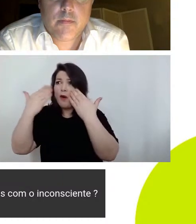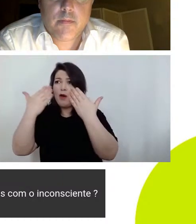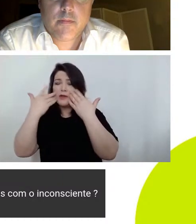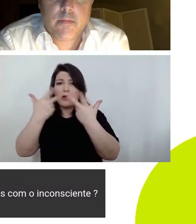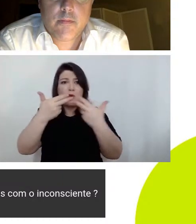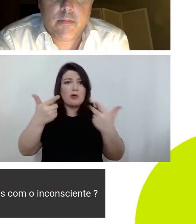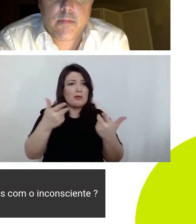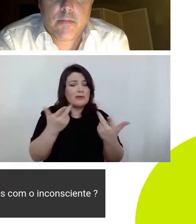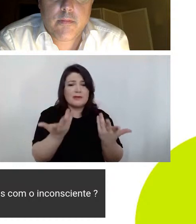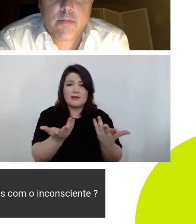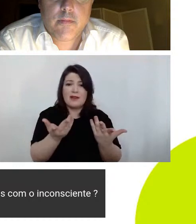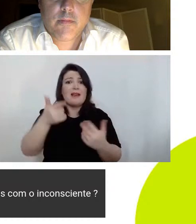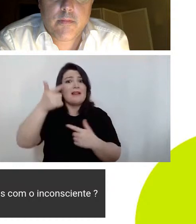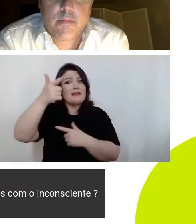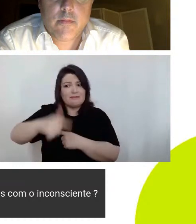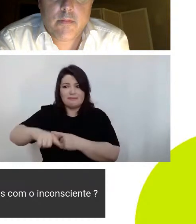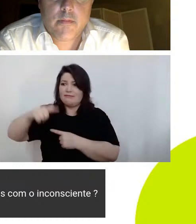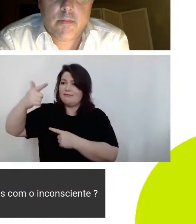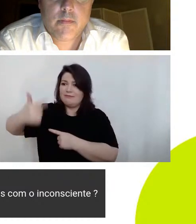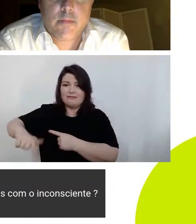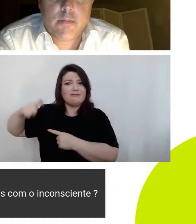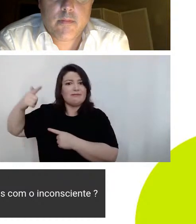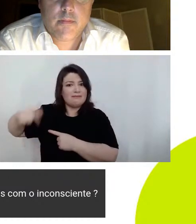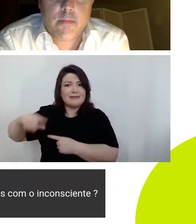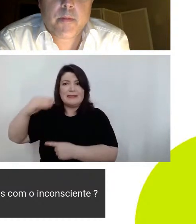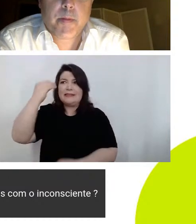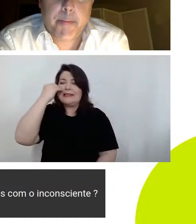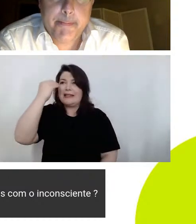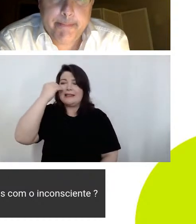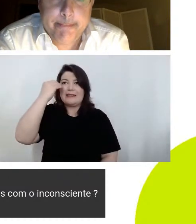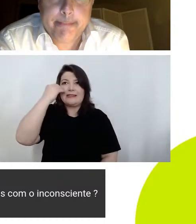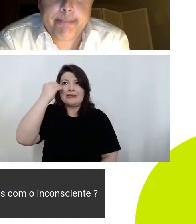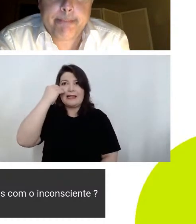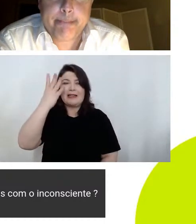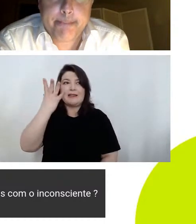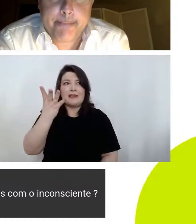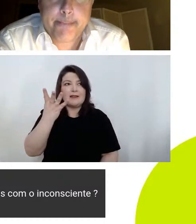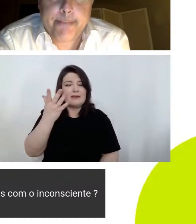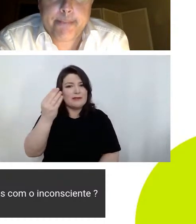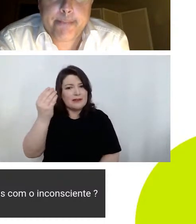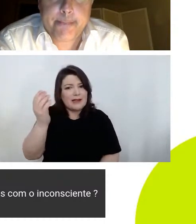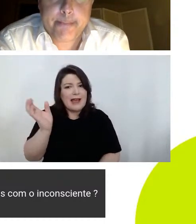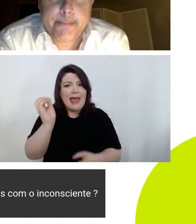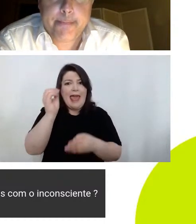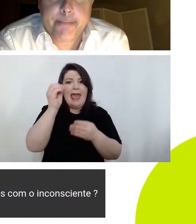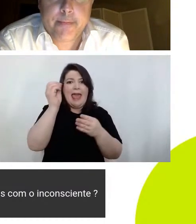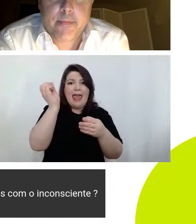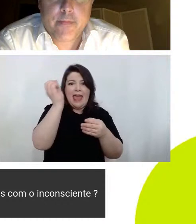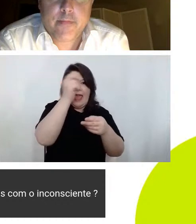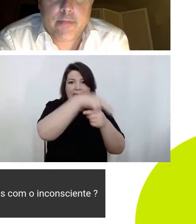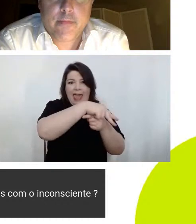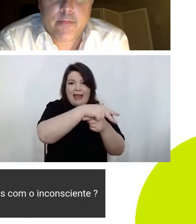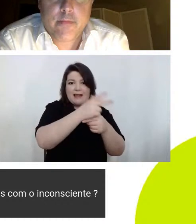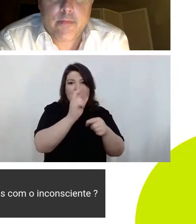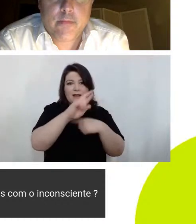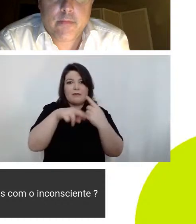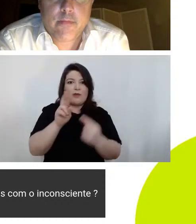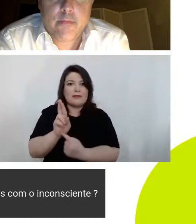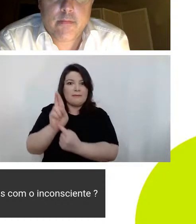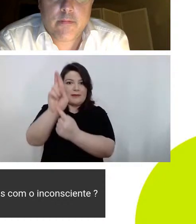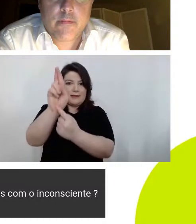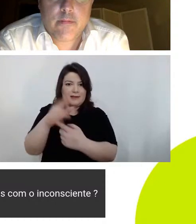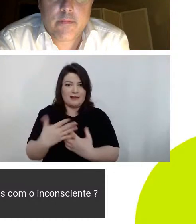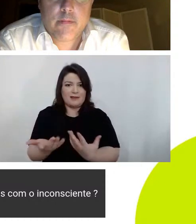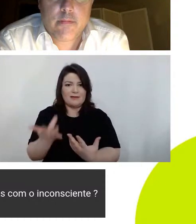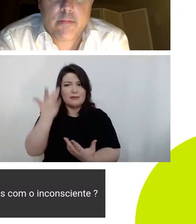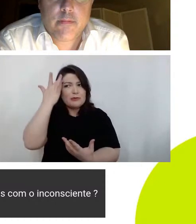numa repetição quem sabe tentando que aquilo entre e possa alcançar um processo de representação não sei se eu